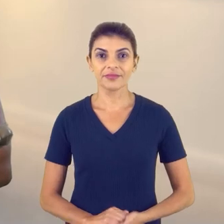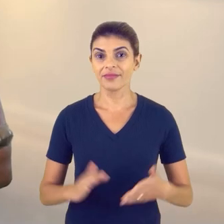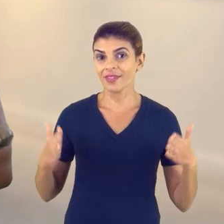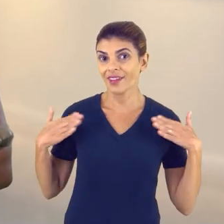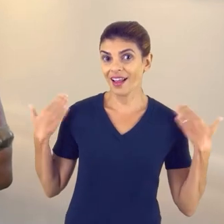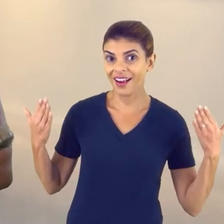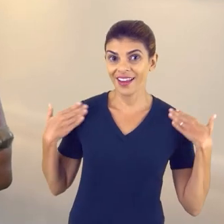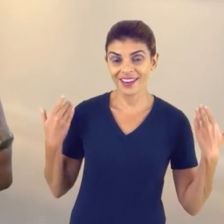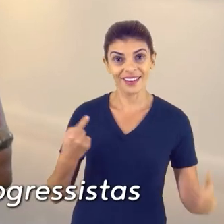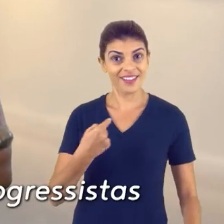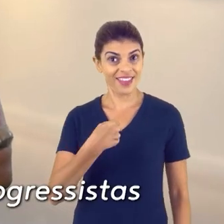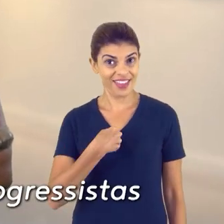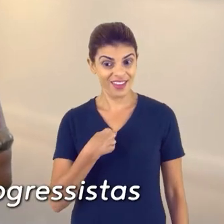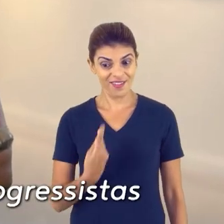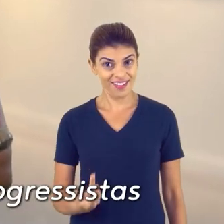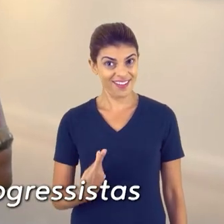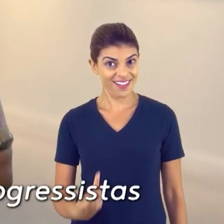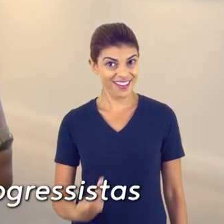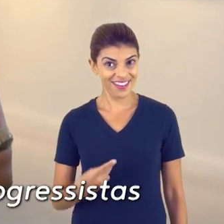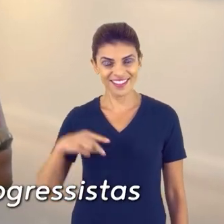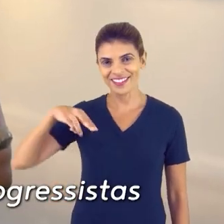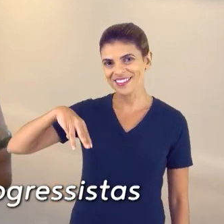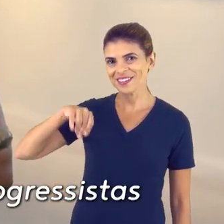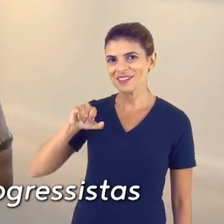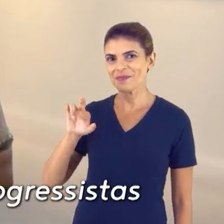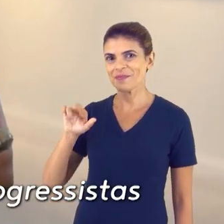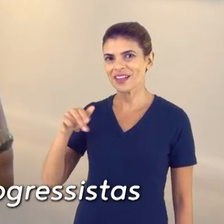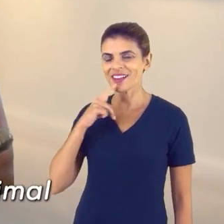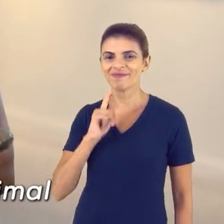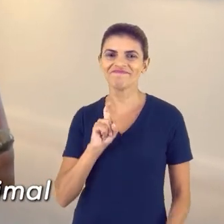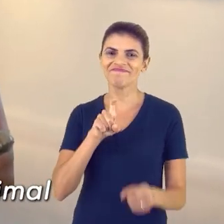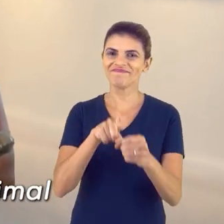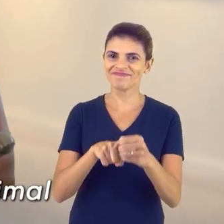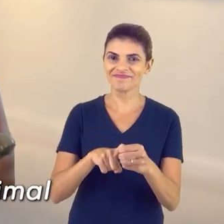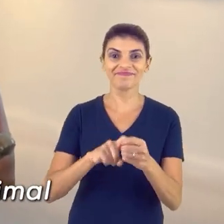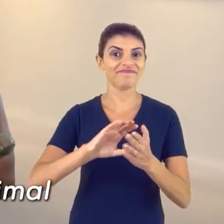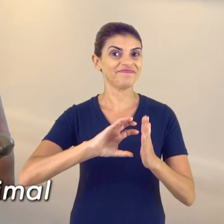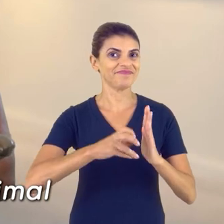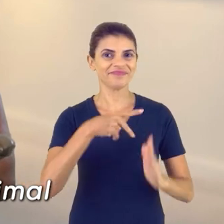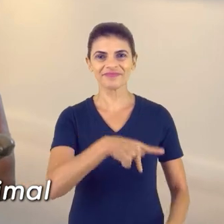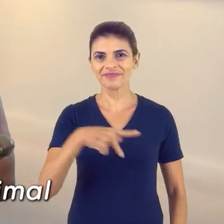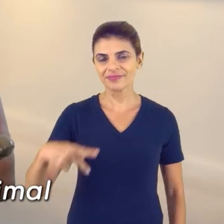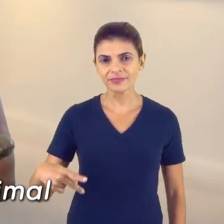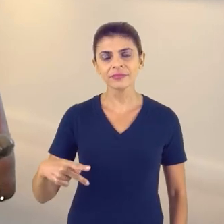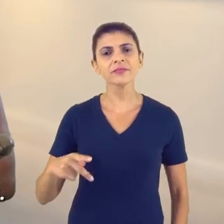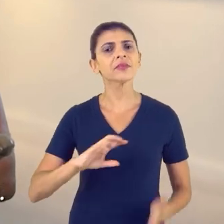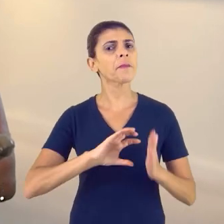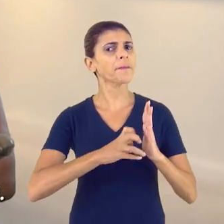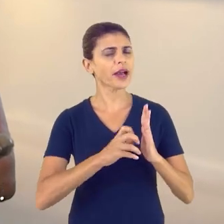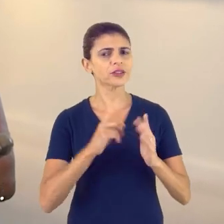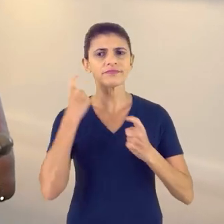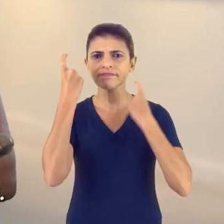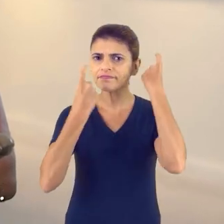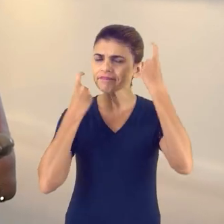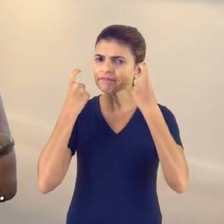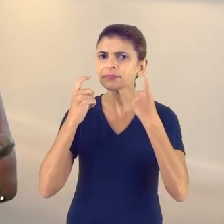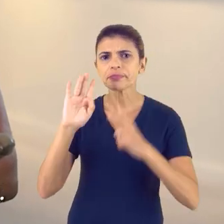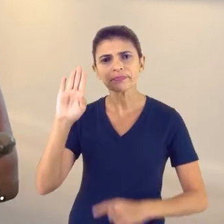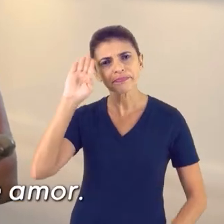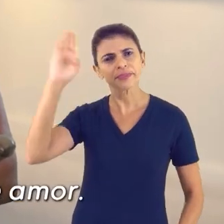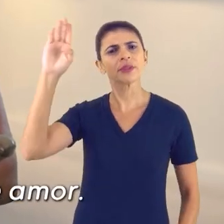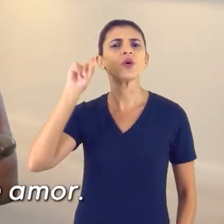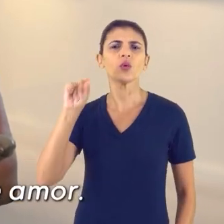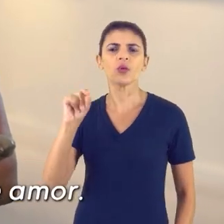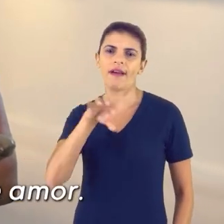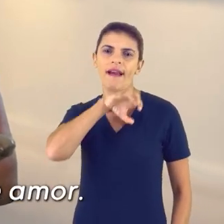É com muita alegria que eu e a Mirna nos filiamos ao Progressistas, um partido onde a causa animal realmente tem prioridade.